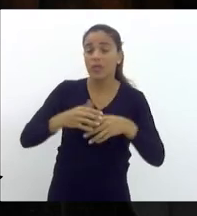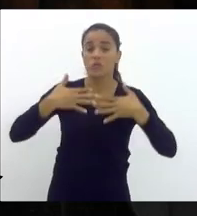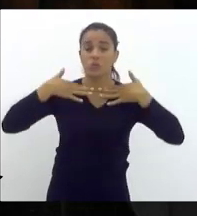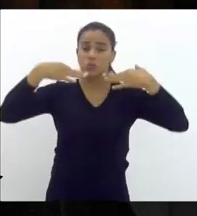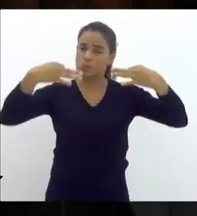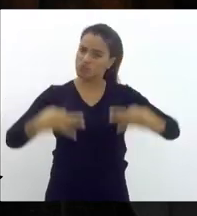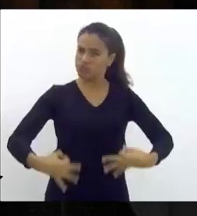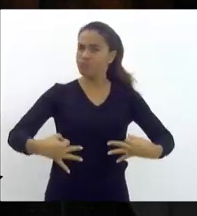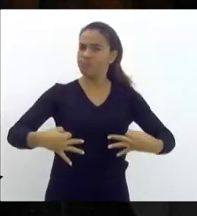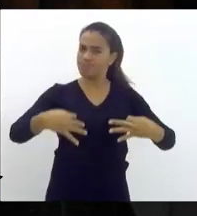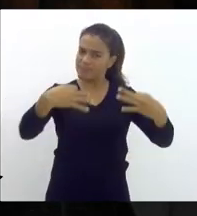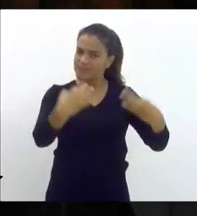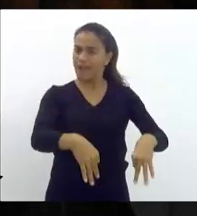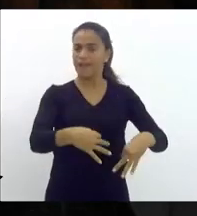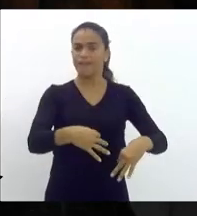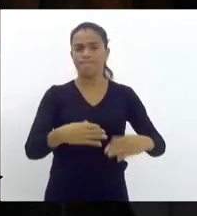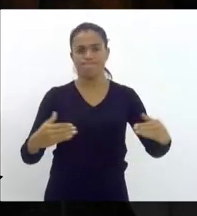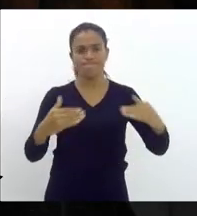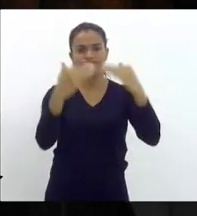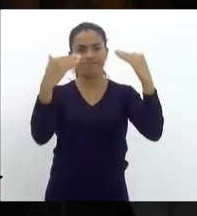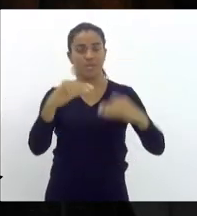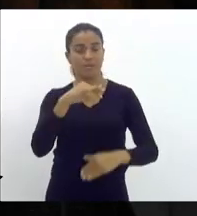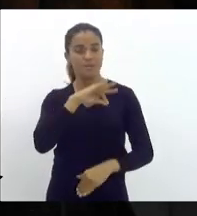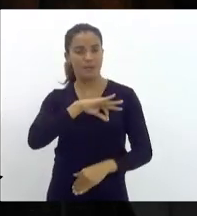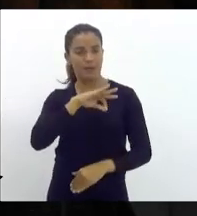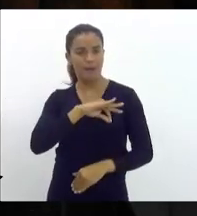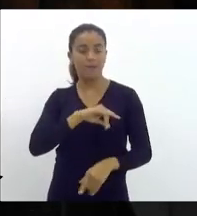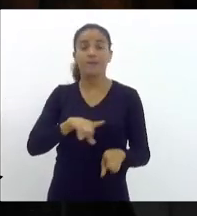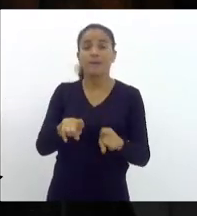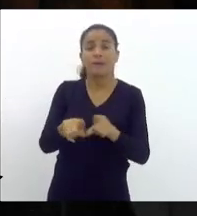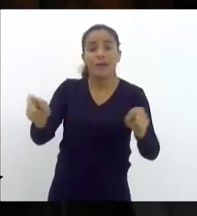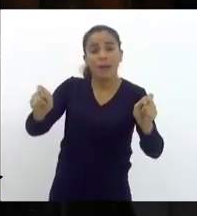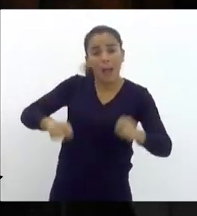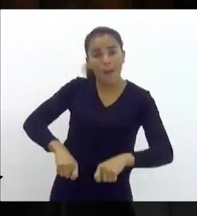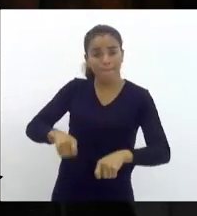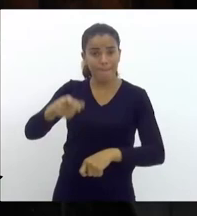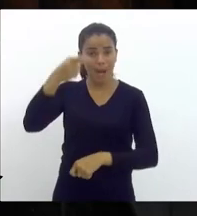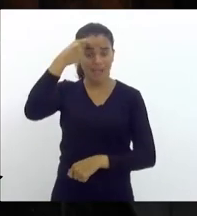remuneração e capacidade para tal.